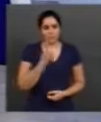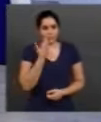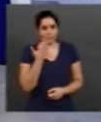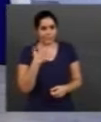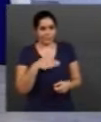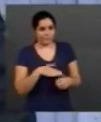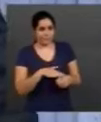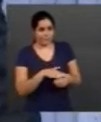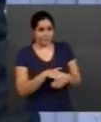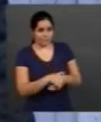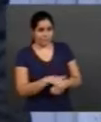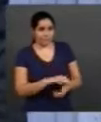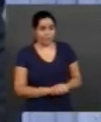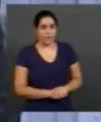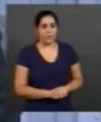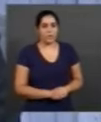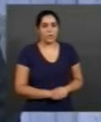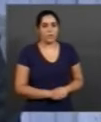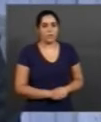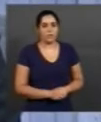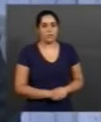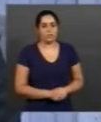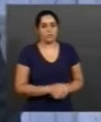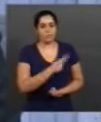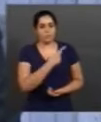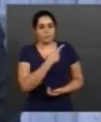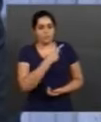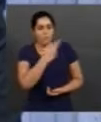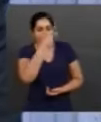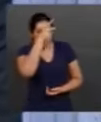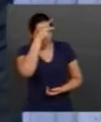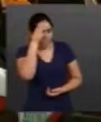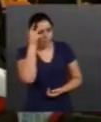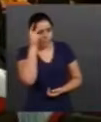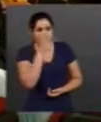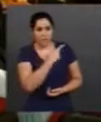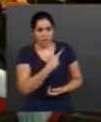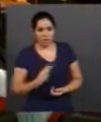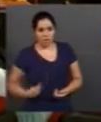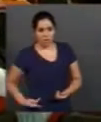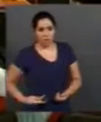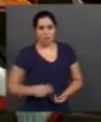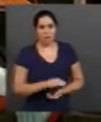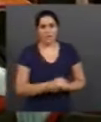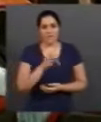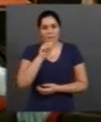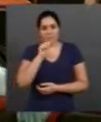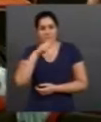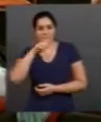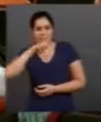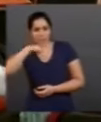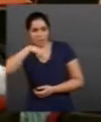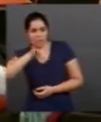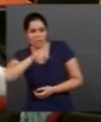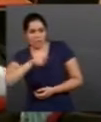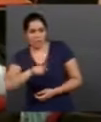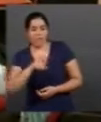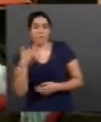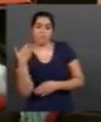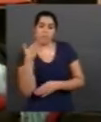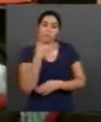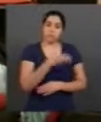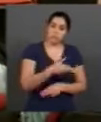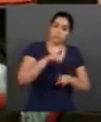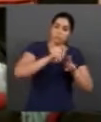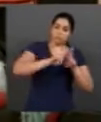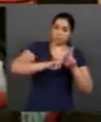O presidente da Fundação de Amparo à Pesquisa do Estado de Minas Gerais, FAPEMIG, visita a Universidade